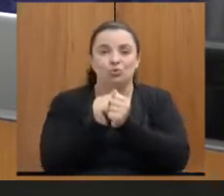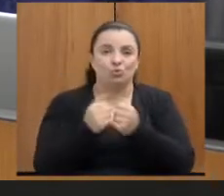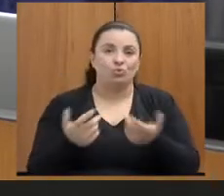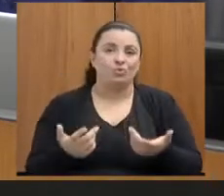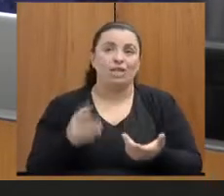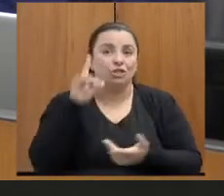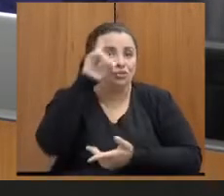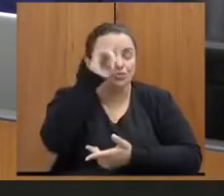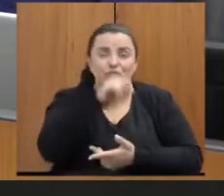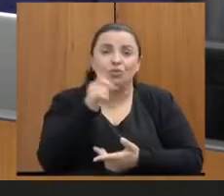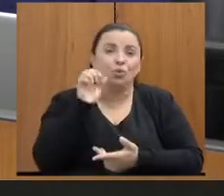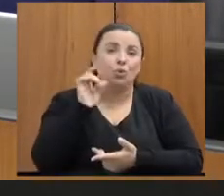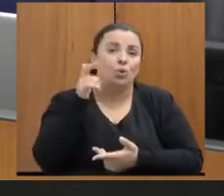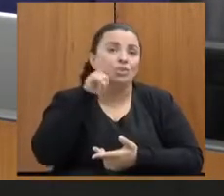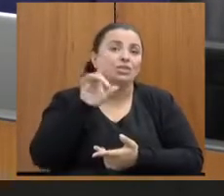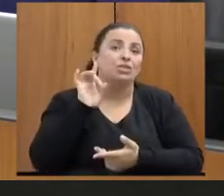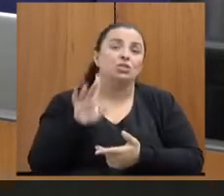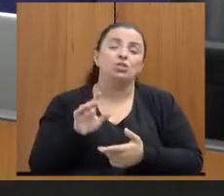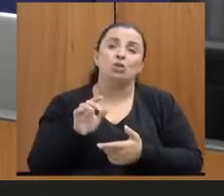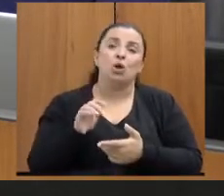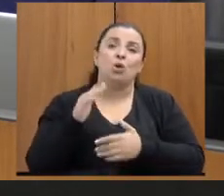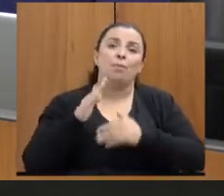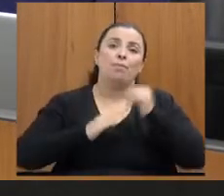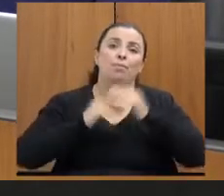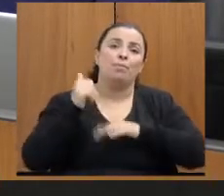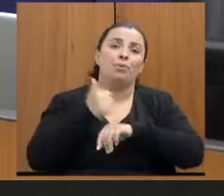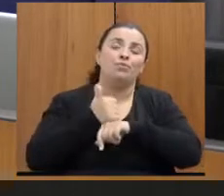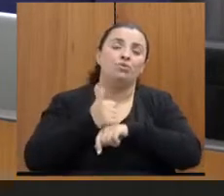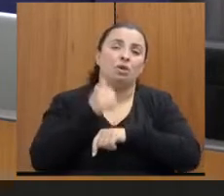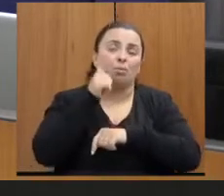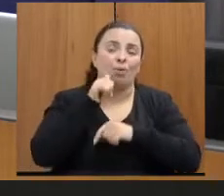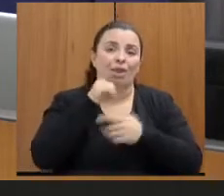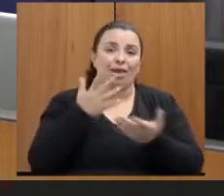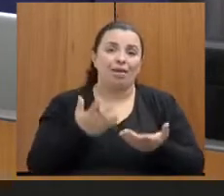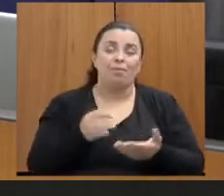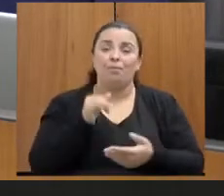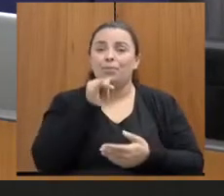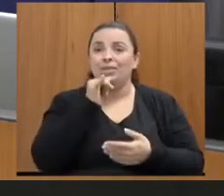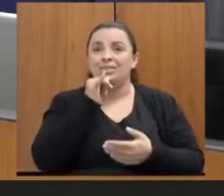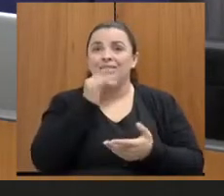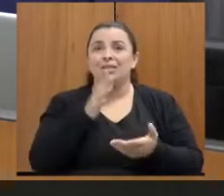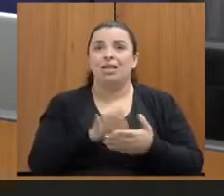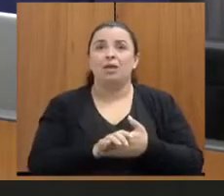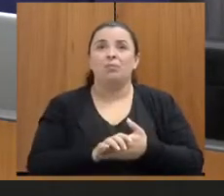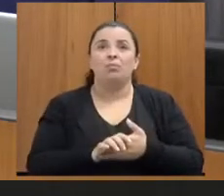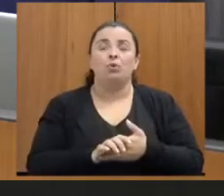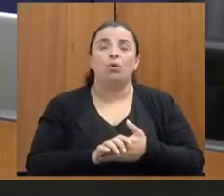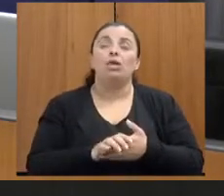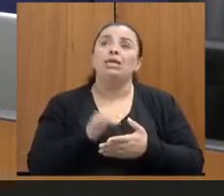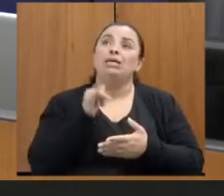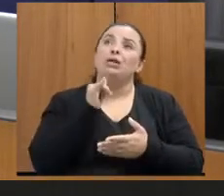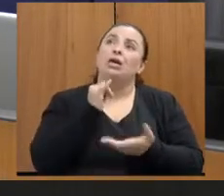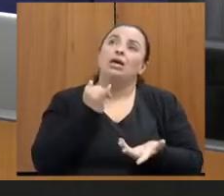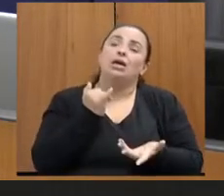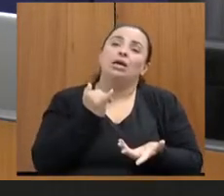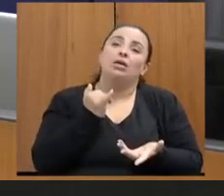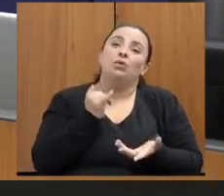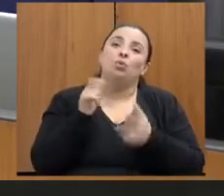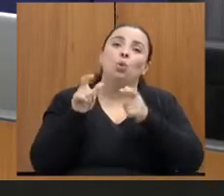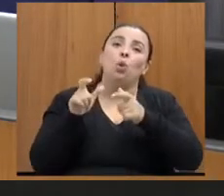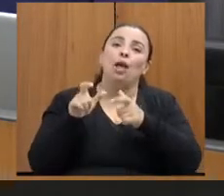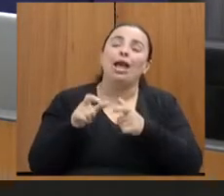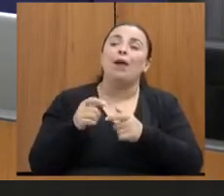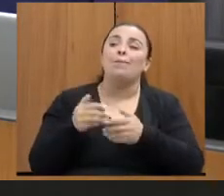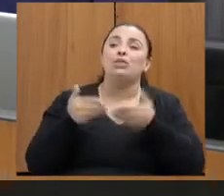intimação, as investigadoras podem falar melhor do que isso, mas, subir num beco para fazer uma prisão ou uma intimação